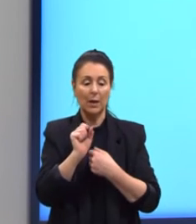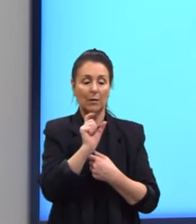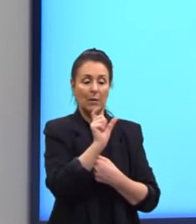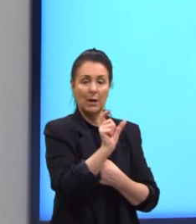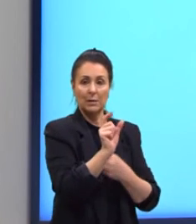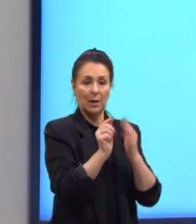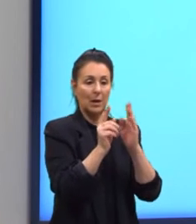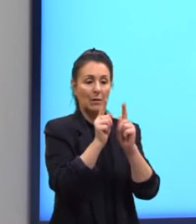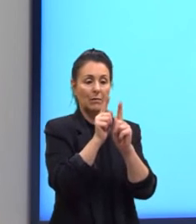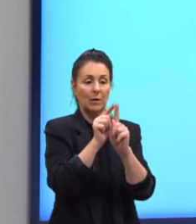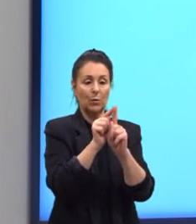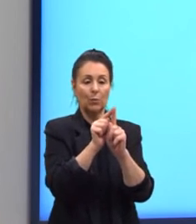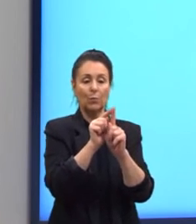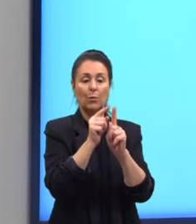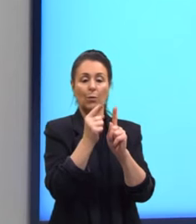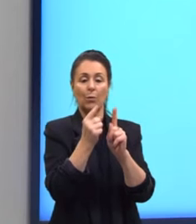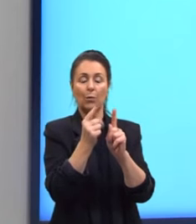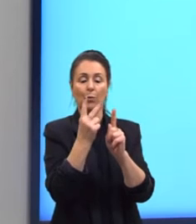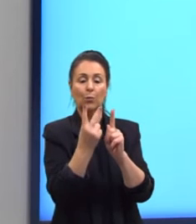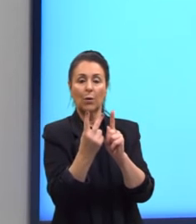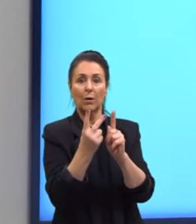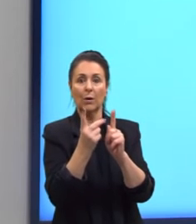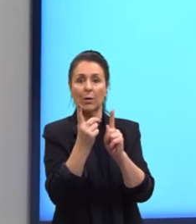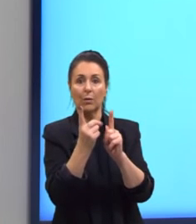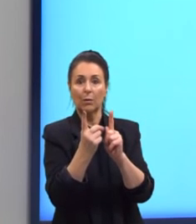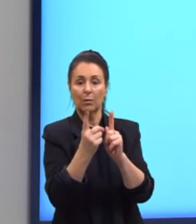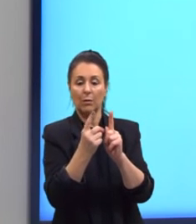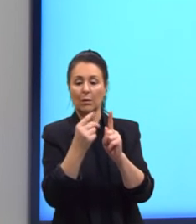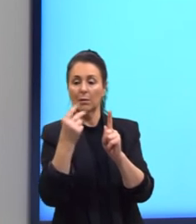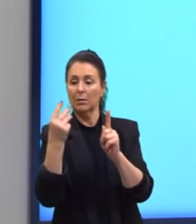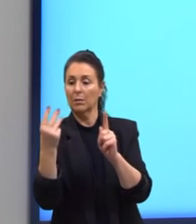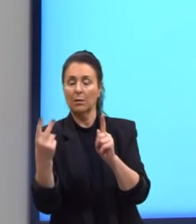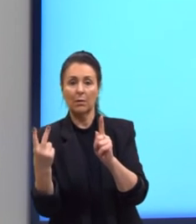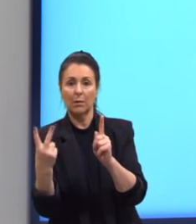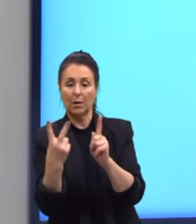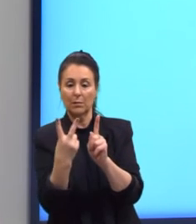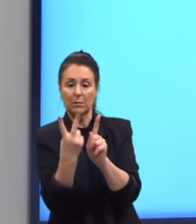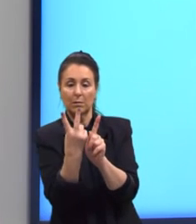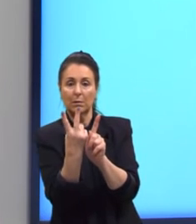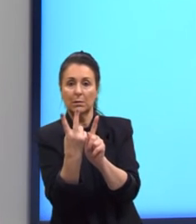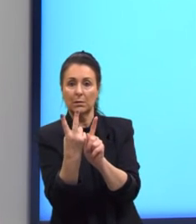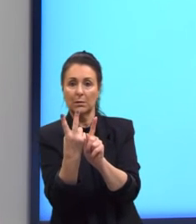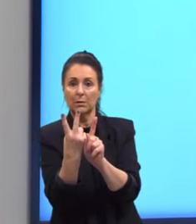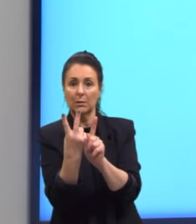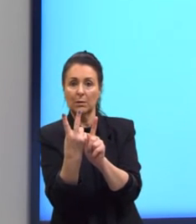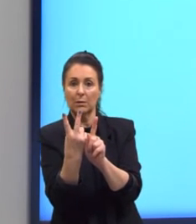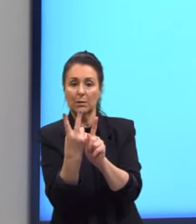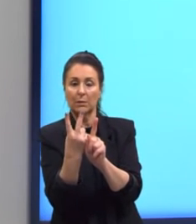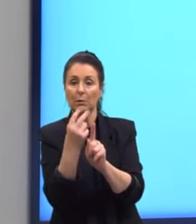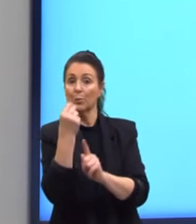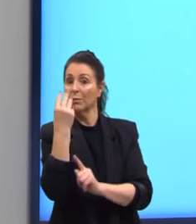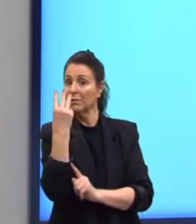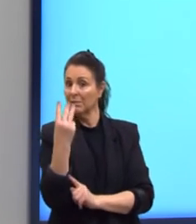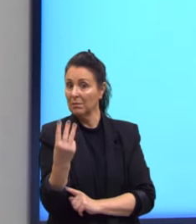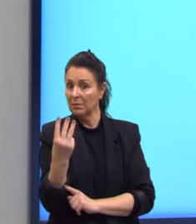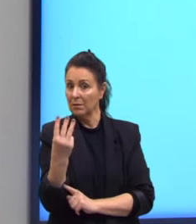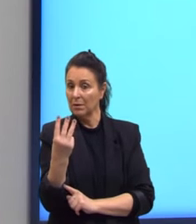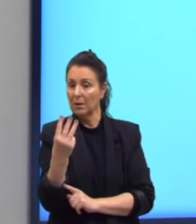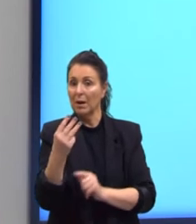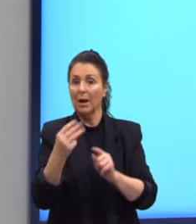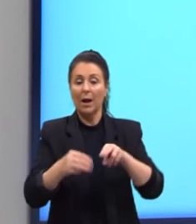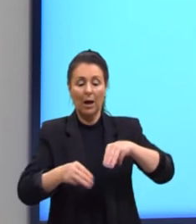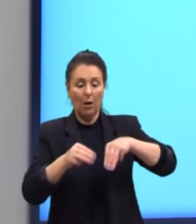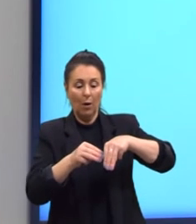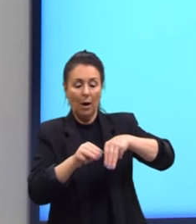seguida do outro. Então aqui nós pegamos três termos o que que diz ali que a média